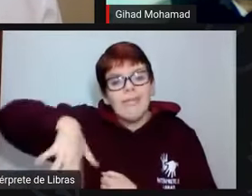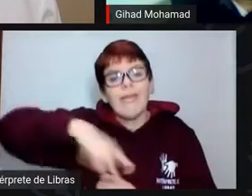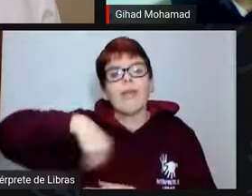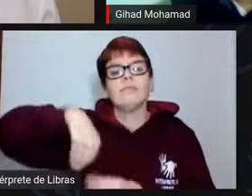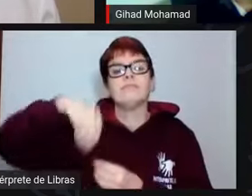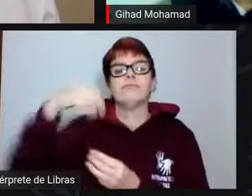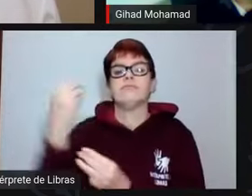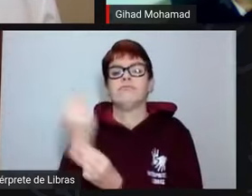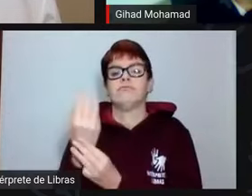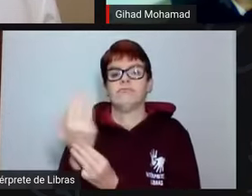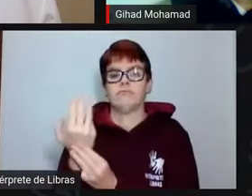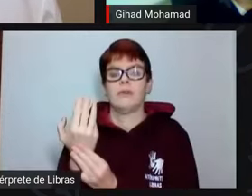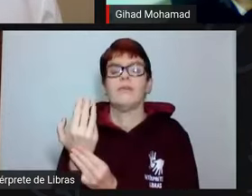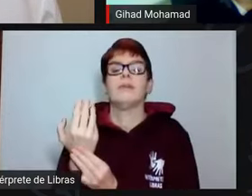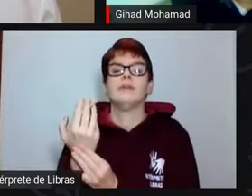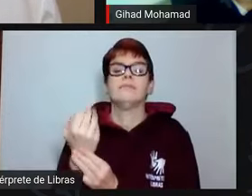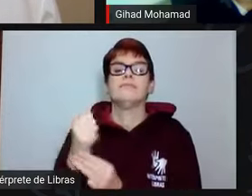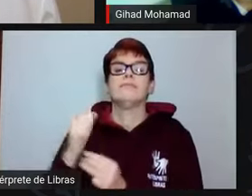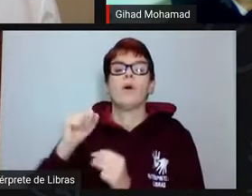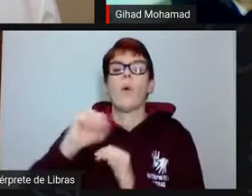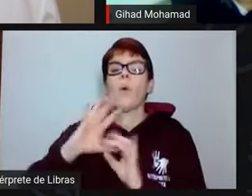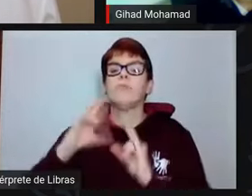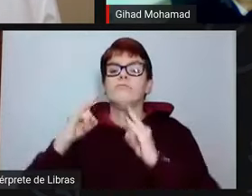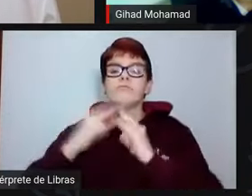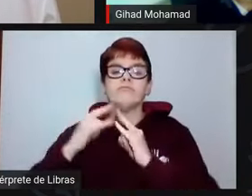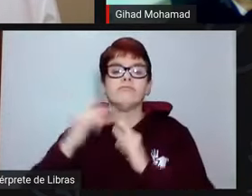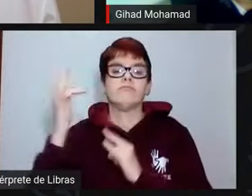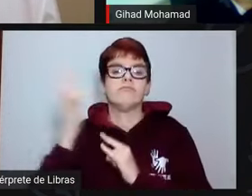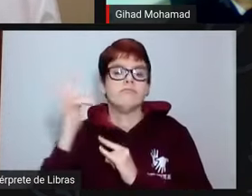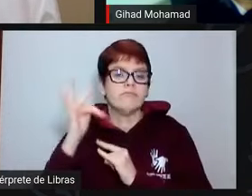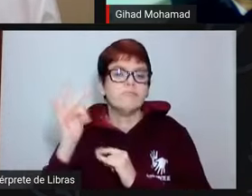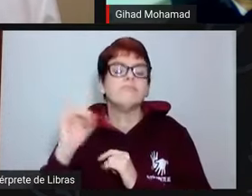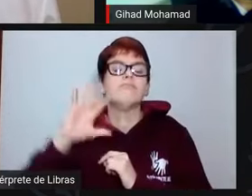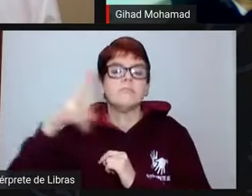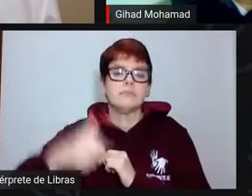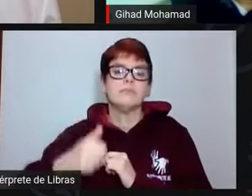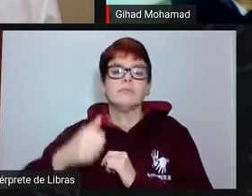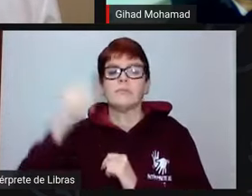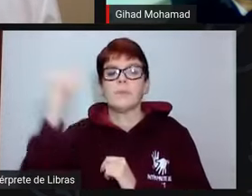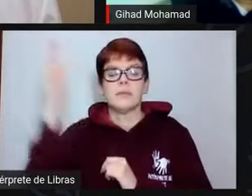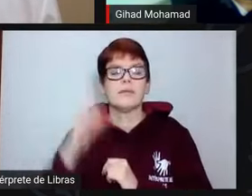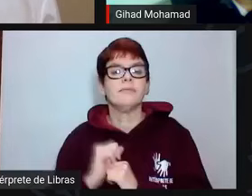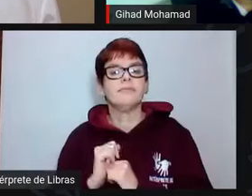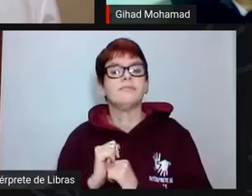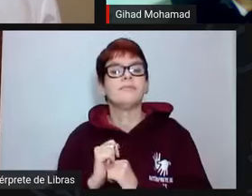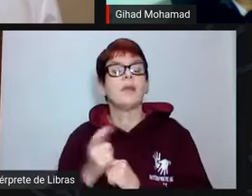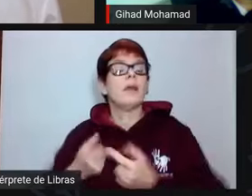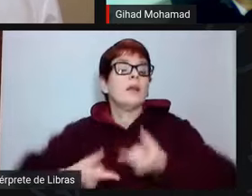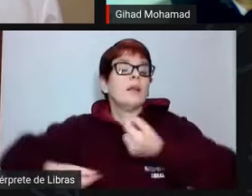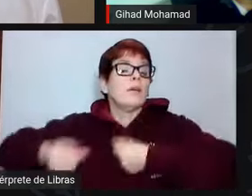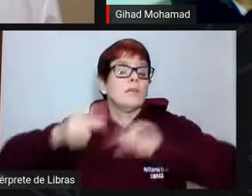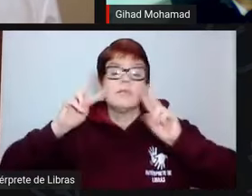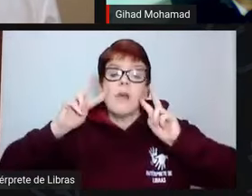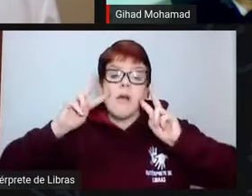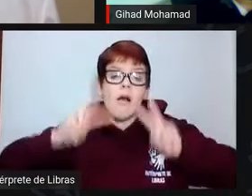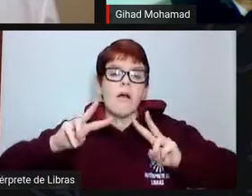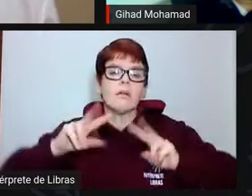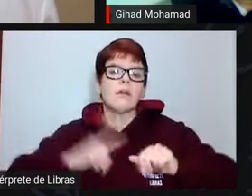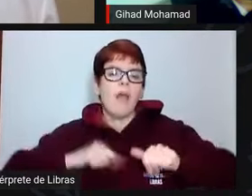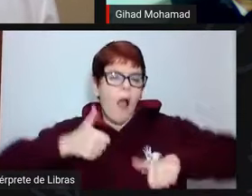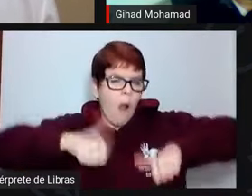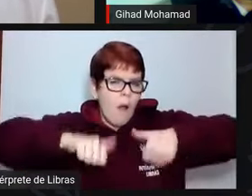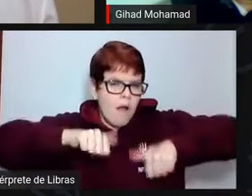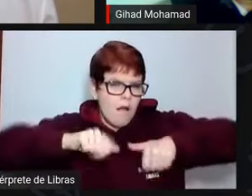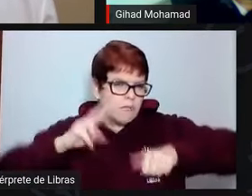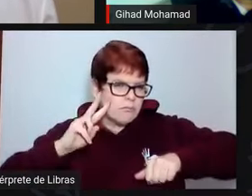Mas, voltando à questão da economia, dessa questão econômica, embora não seja um economista, a gente tem algumas análises que